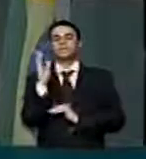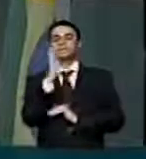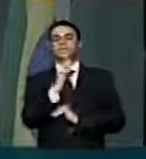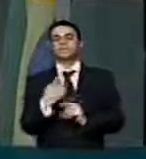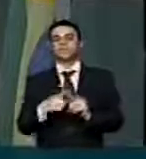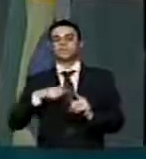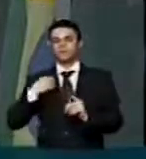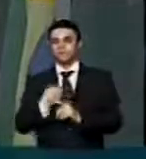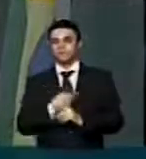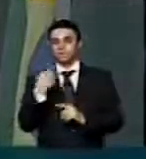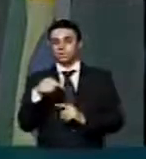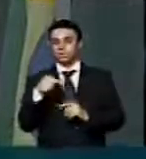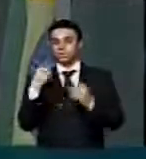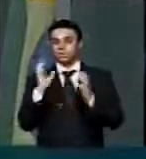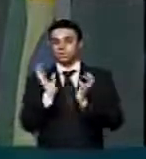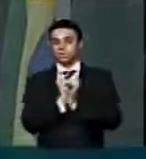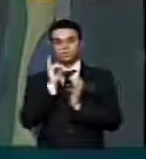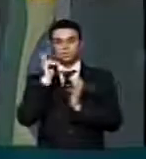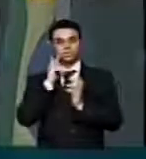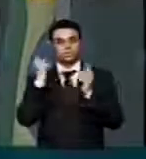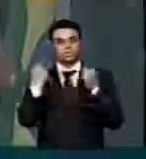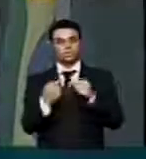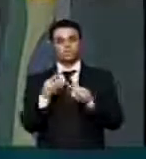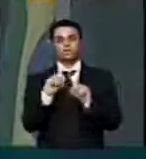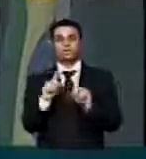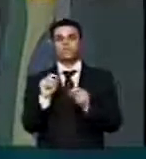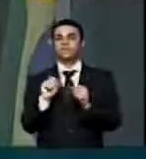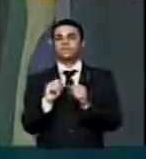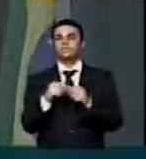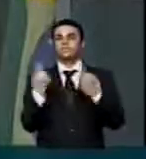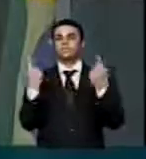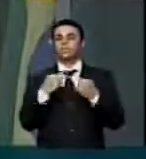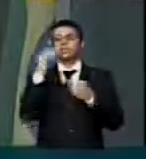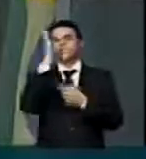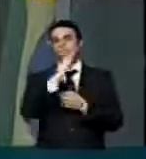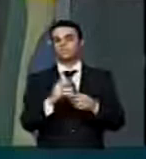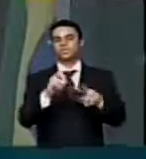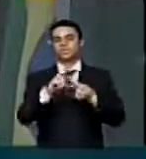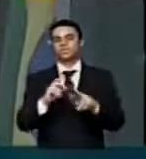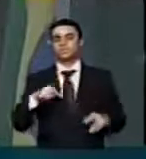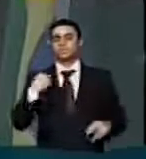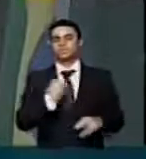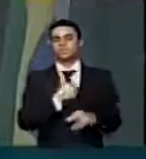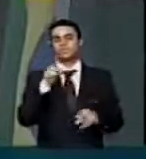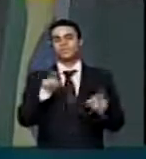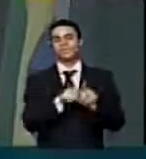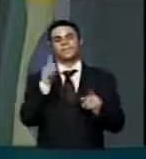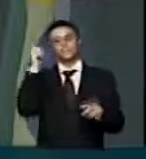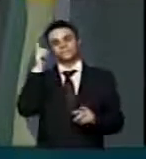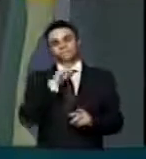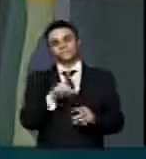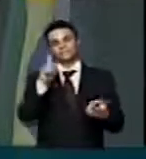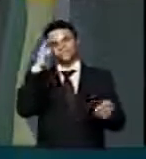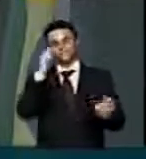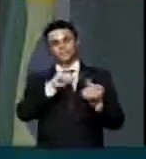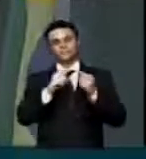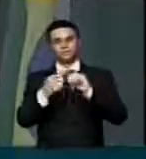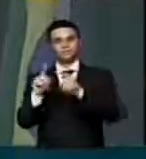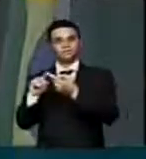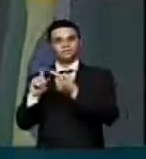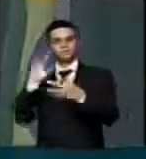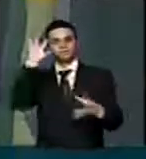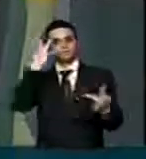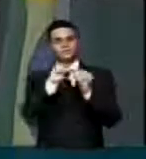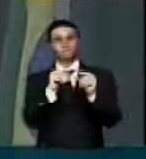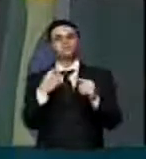nessa casa, não fazemos oposição ao Brasil. E aí construímos consenso, vejo o deputado Amaury ali sinalizando positivo, porque